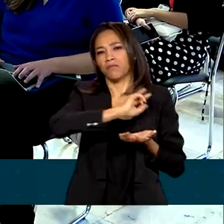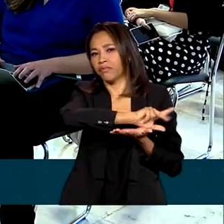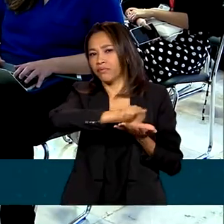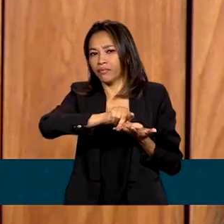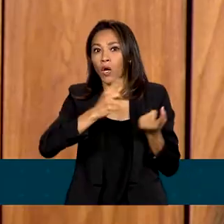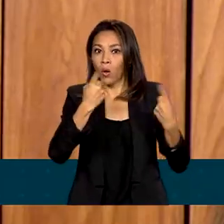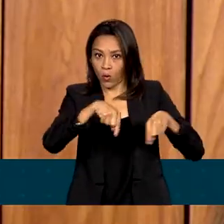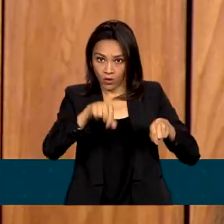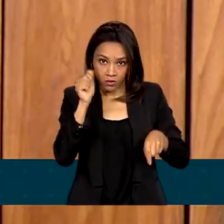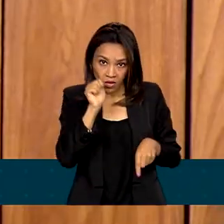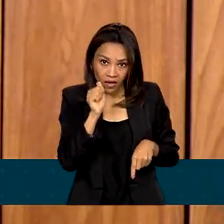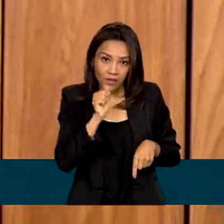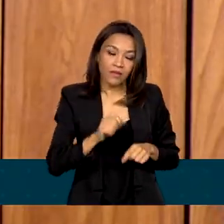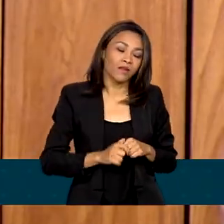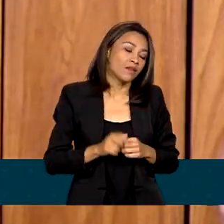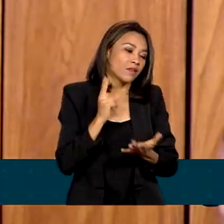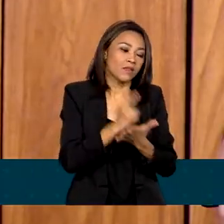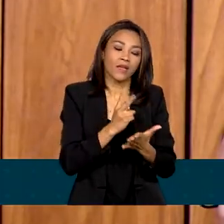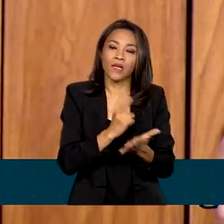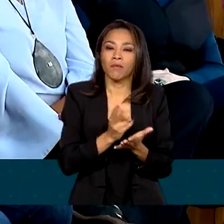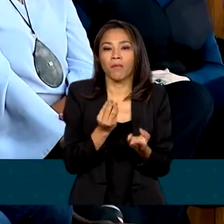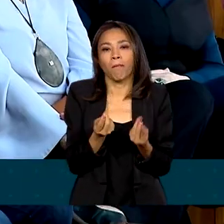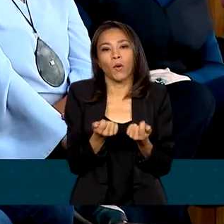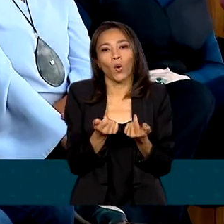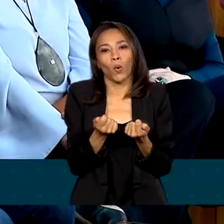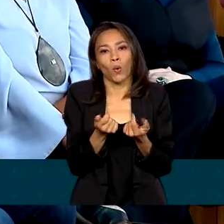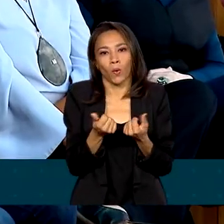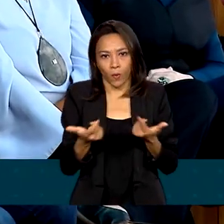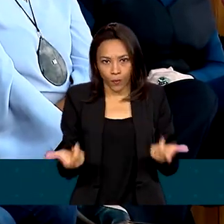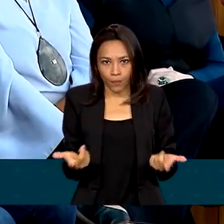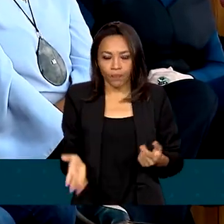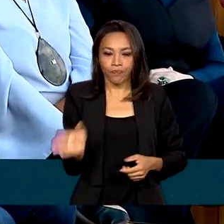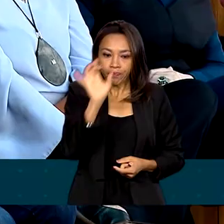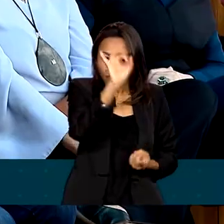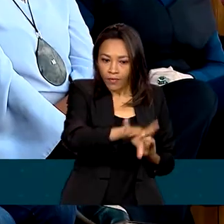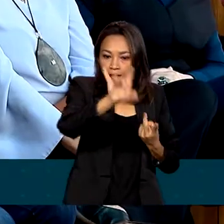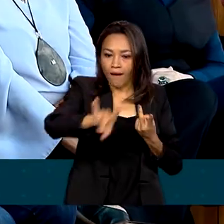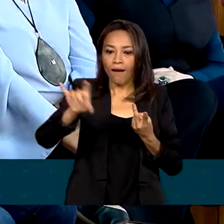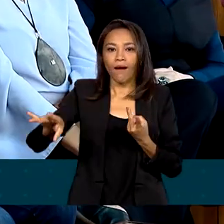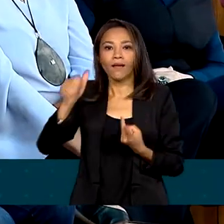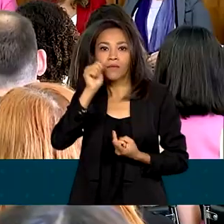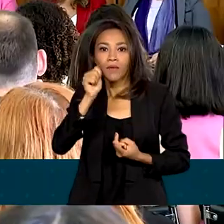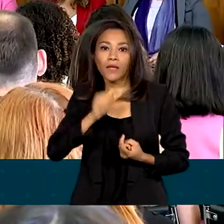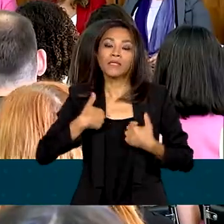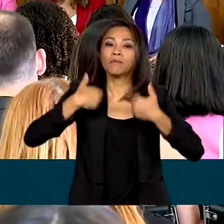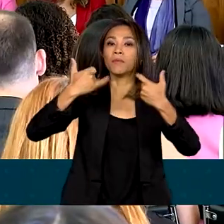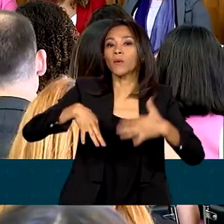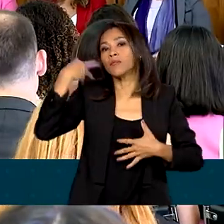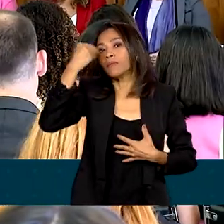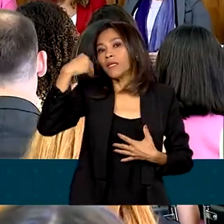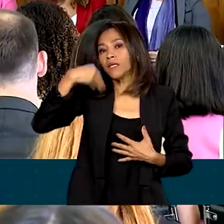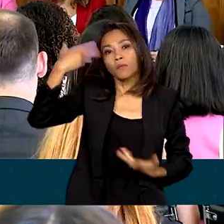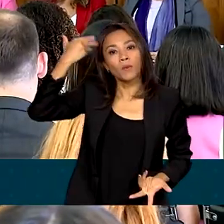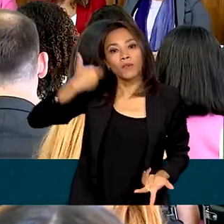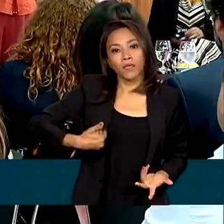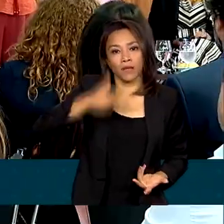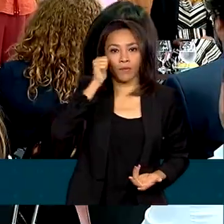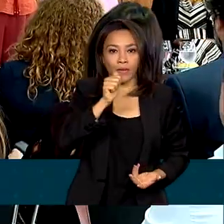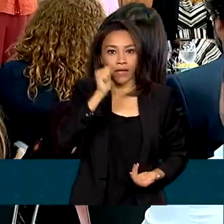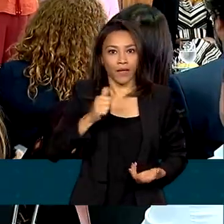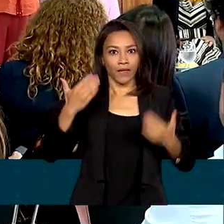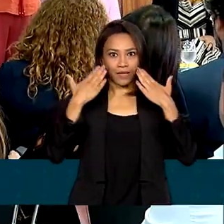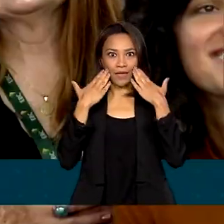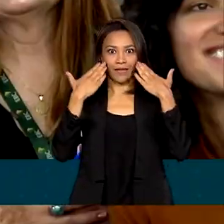as mulheres, será sempre insuficiente. Cada uma falou sobre o fato de ser mulher e estar à frente de áreas